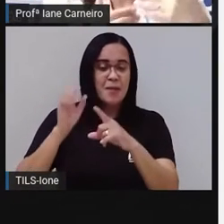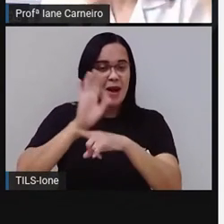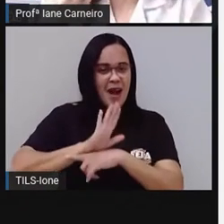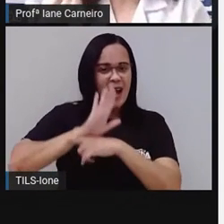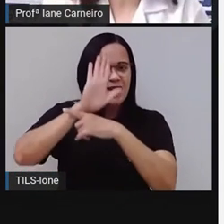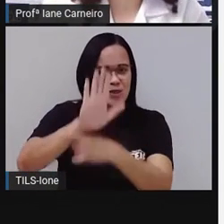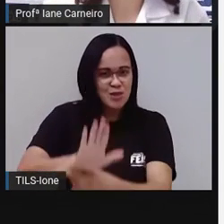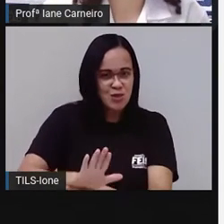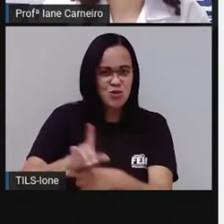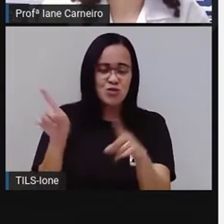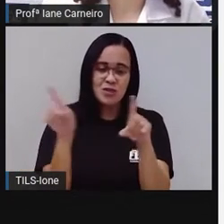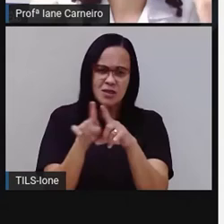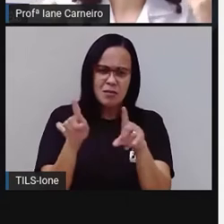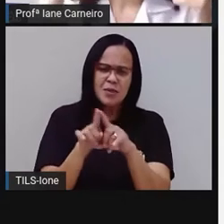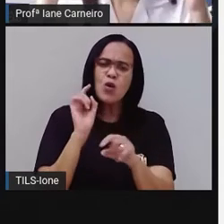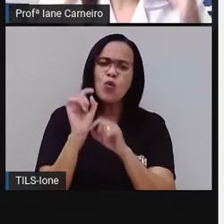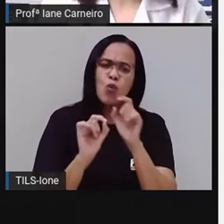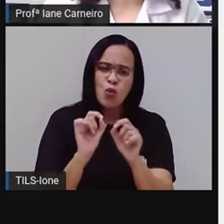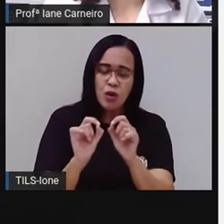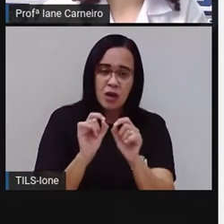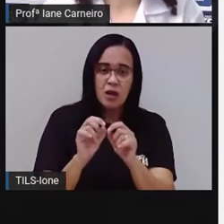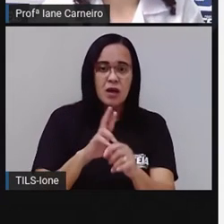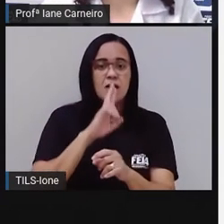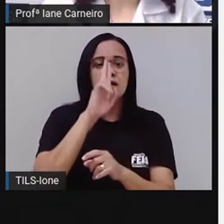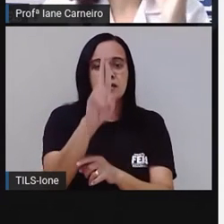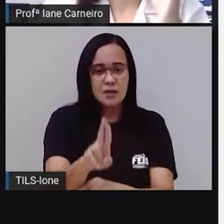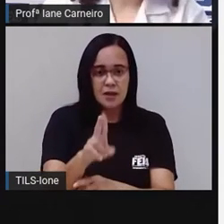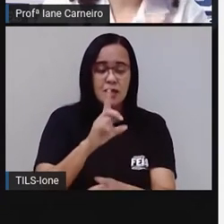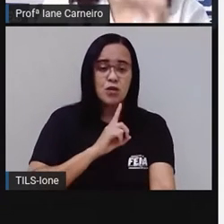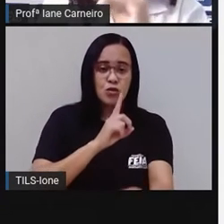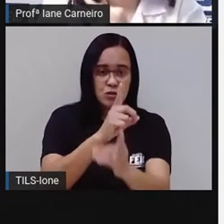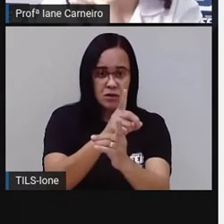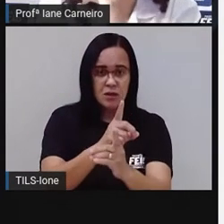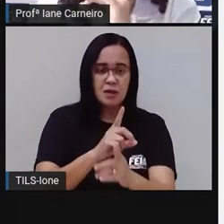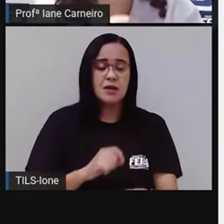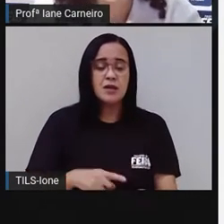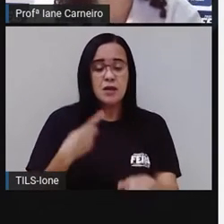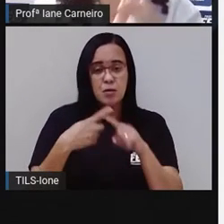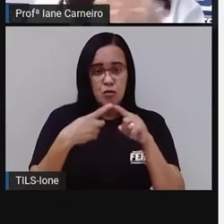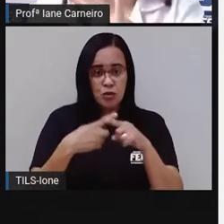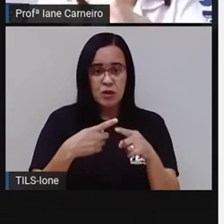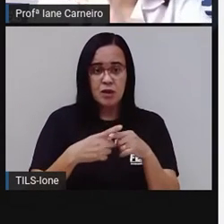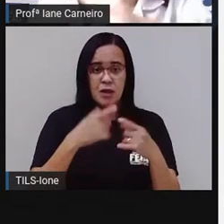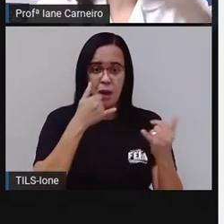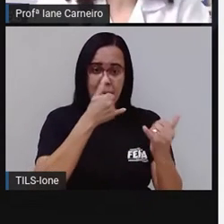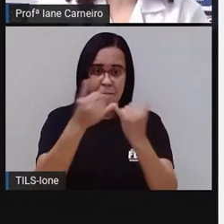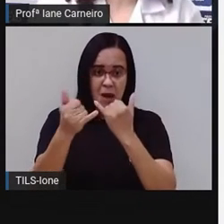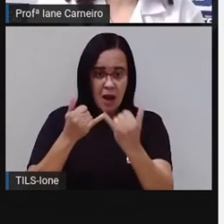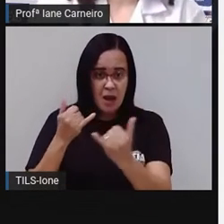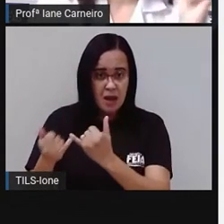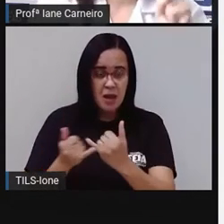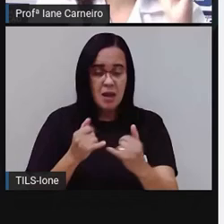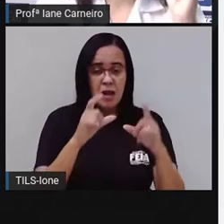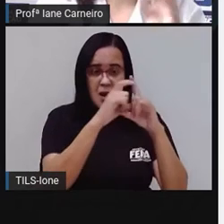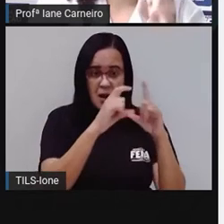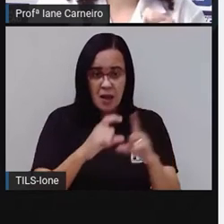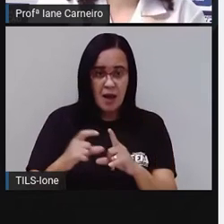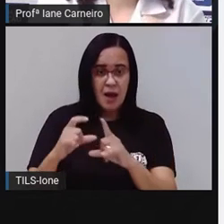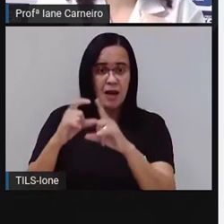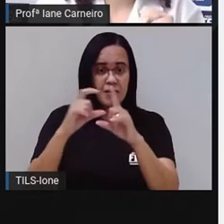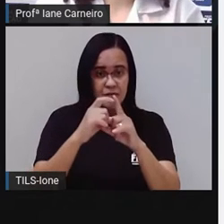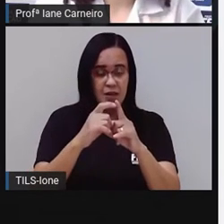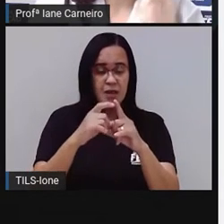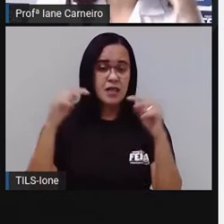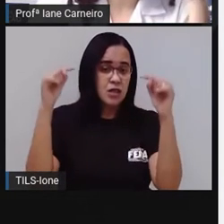Nos ajudar a encontrar uma resposta, né? Então, nesse caso aqui, as rimas ajudam muito, né? No livro todo, de Fábio